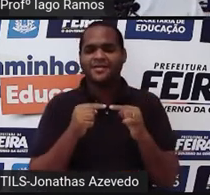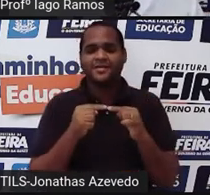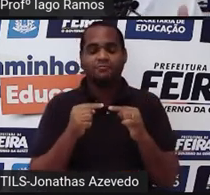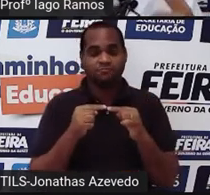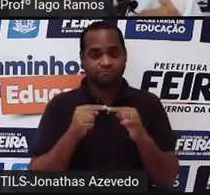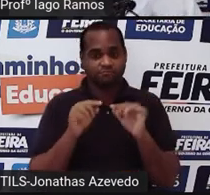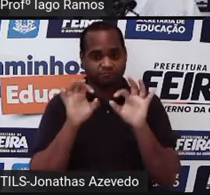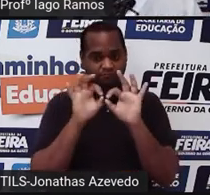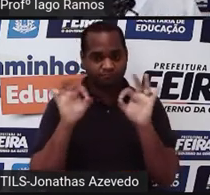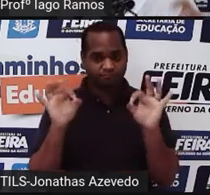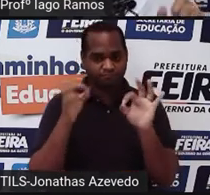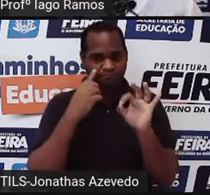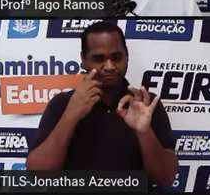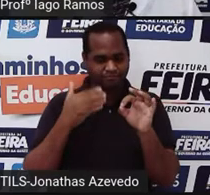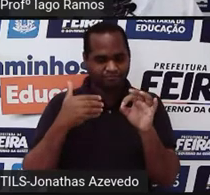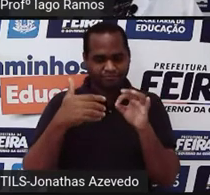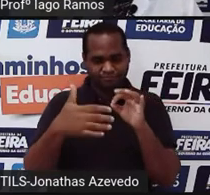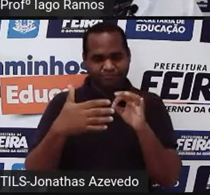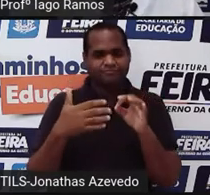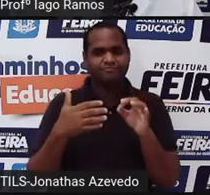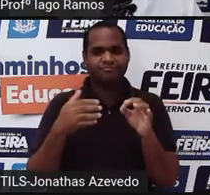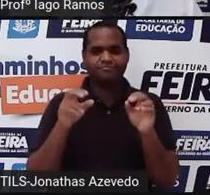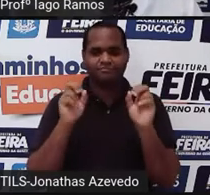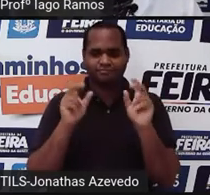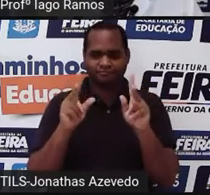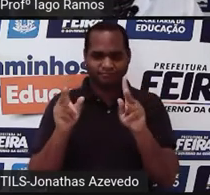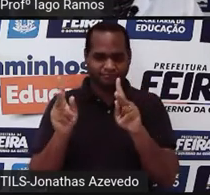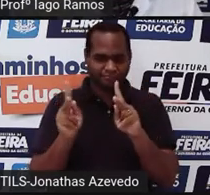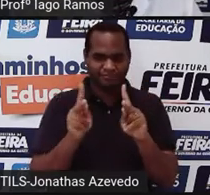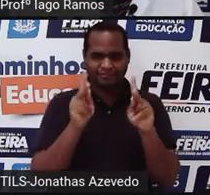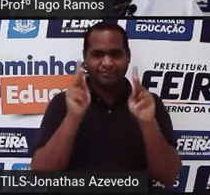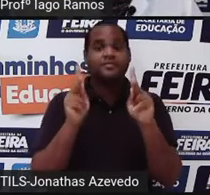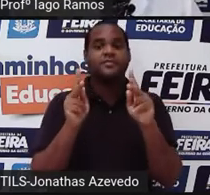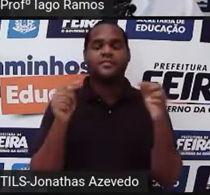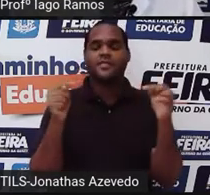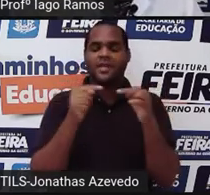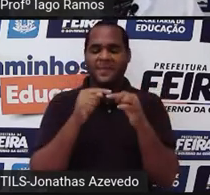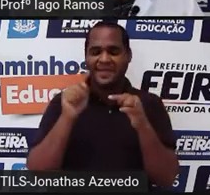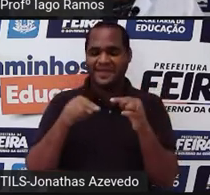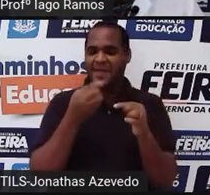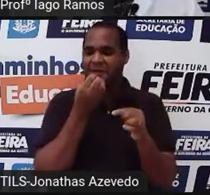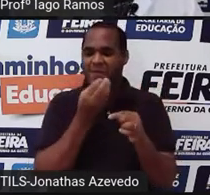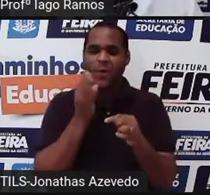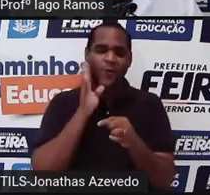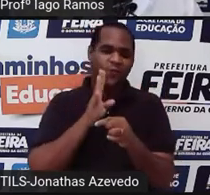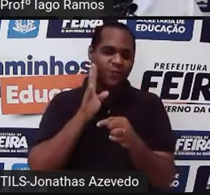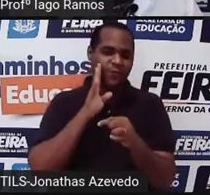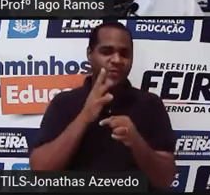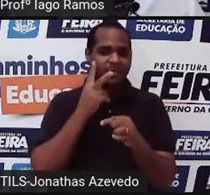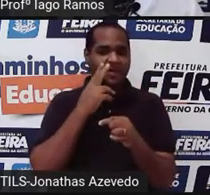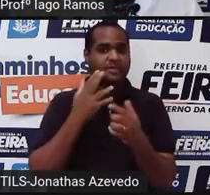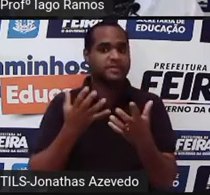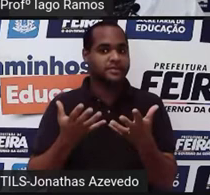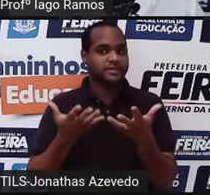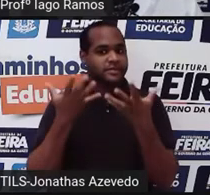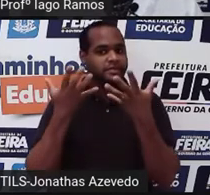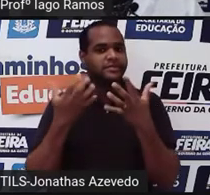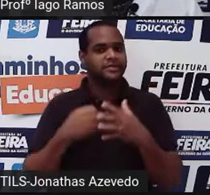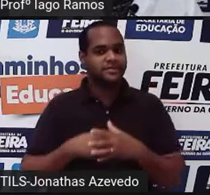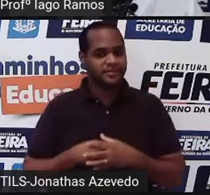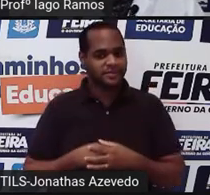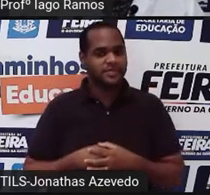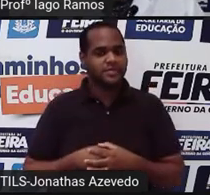Beleza, vamos para a outra. E essa daqui é, essa daqui chega a ser um pouquinho polêmica. Por quê?